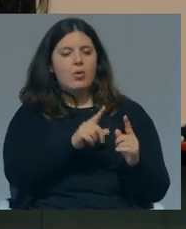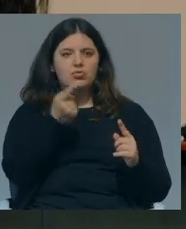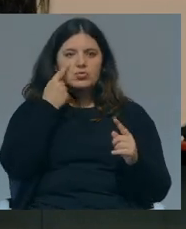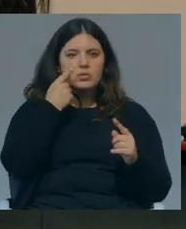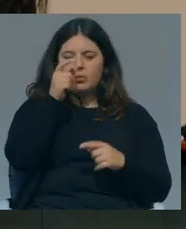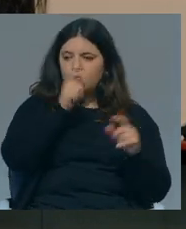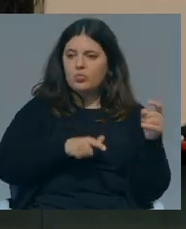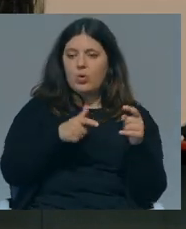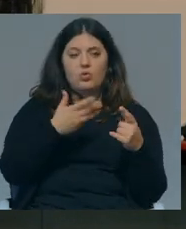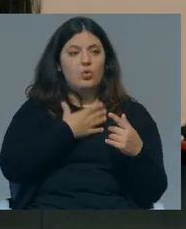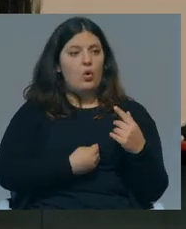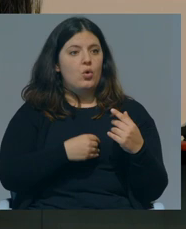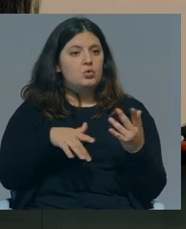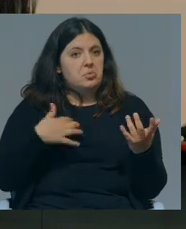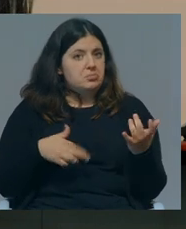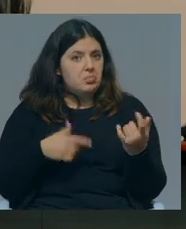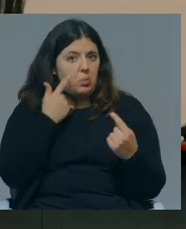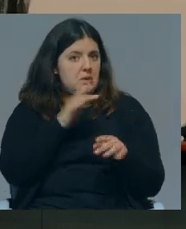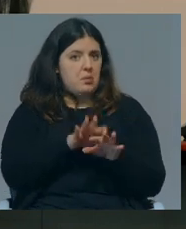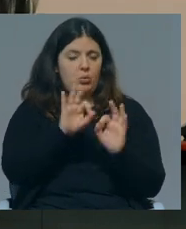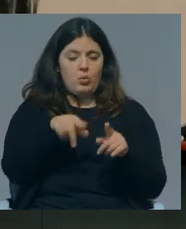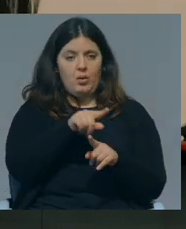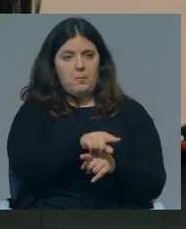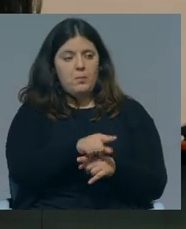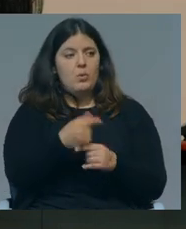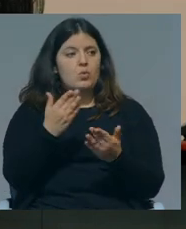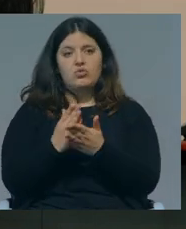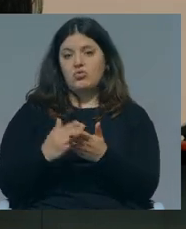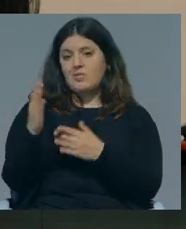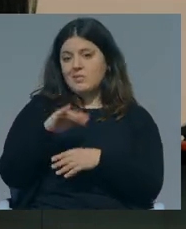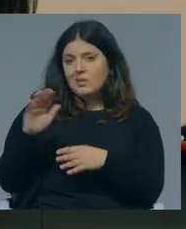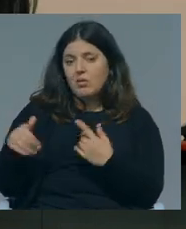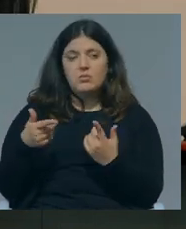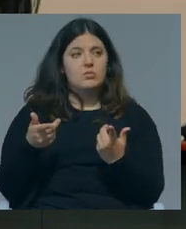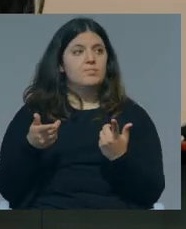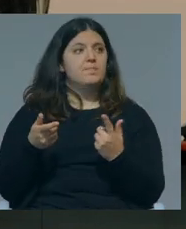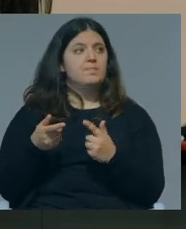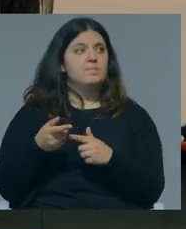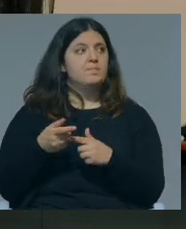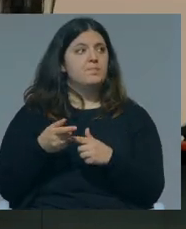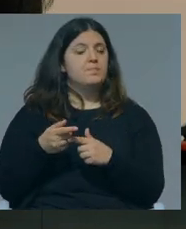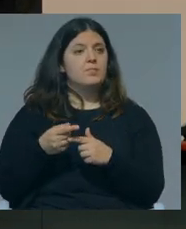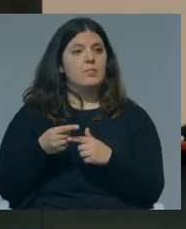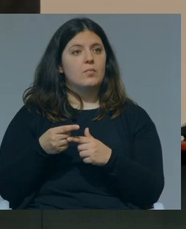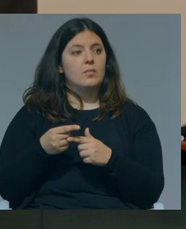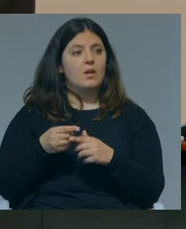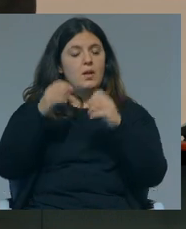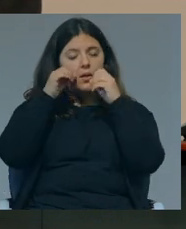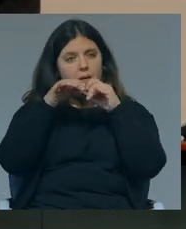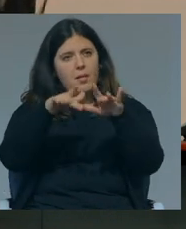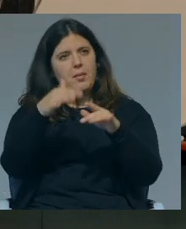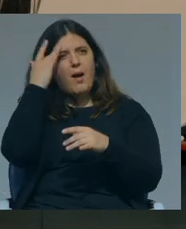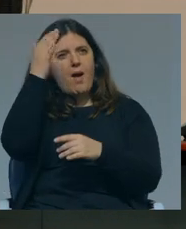é? Conhecer as pessoas que por acaso gostam de tocar um instrumento como tu, apesar de estares a estudar ciências, isso expande o teu horizonte